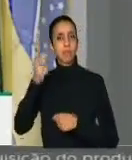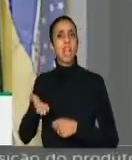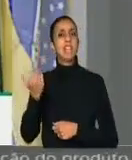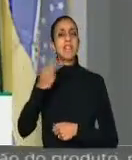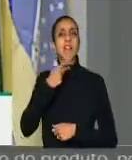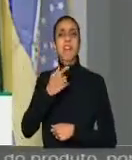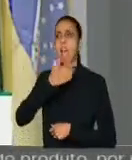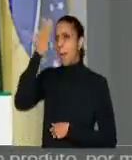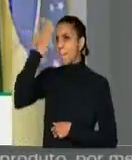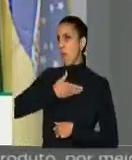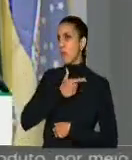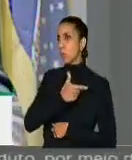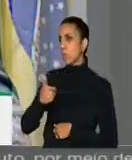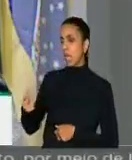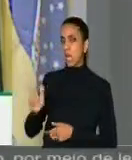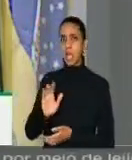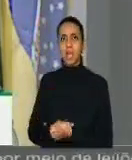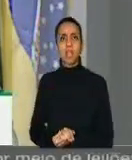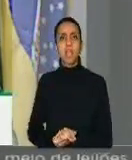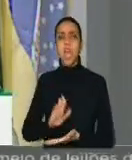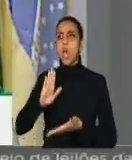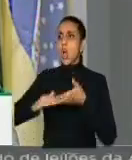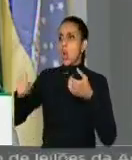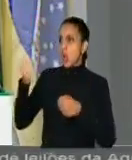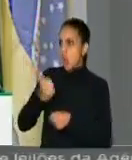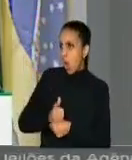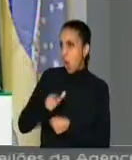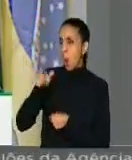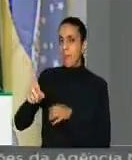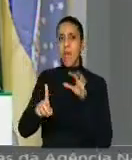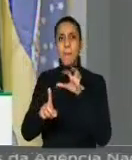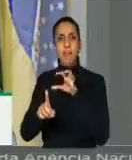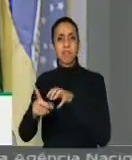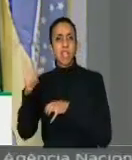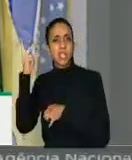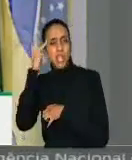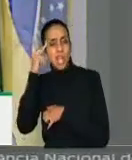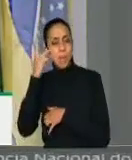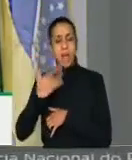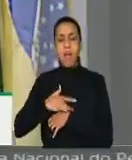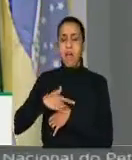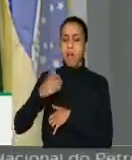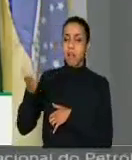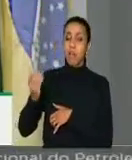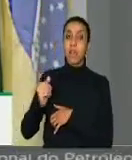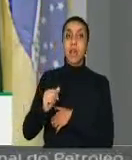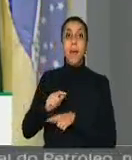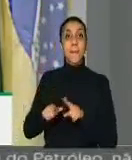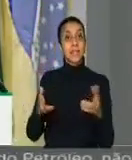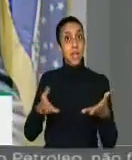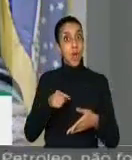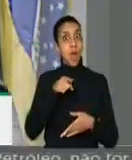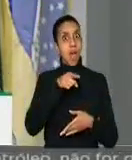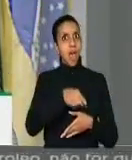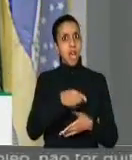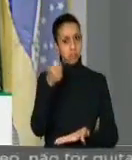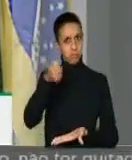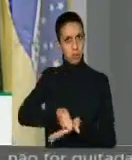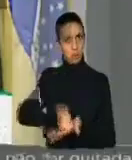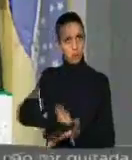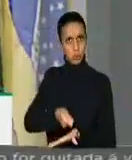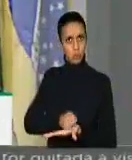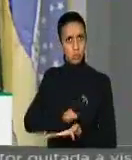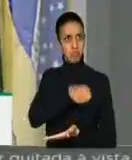falta de provas, aqueles que antes falavam em golpe, em perseguição da mídia e das instituições, agora são extremamente rígidos